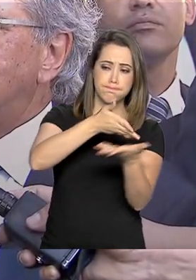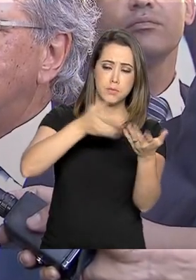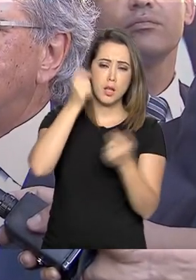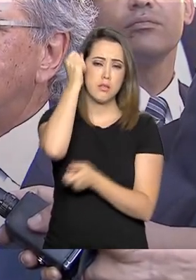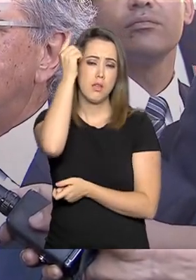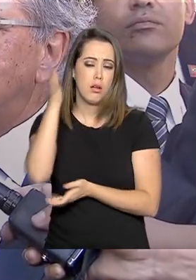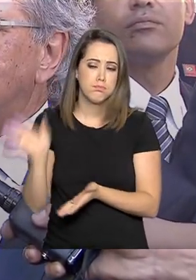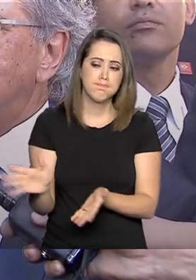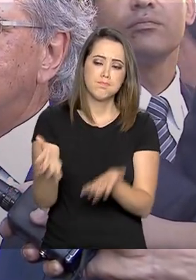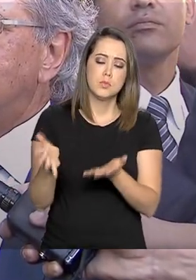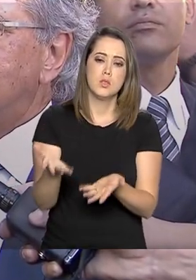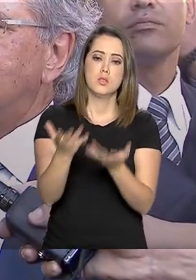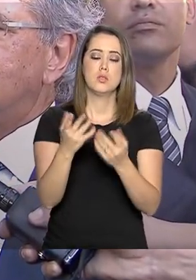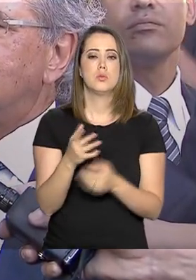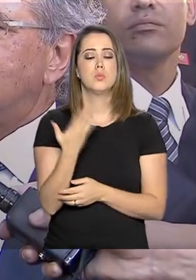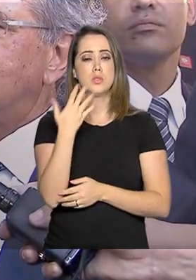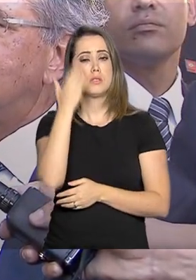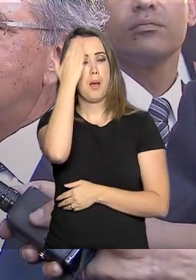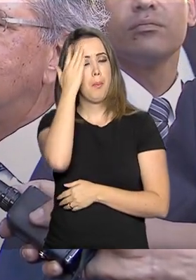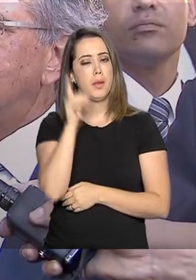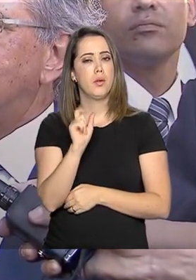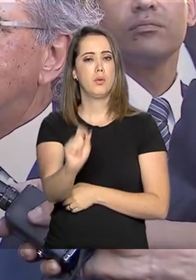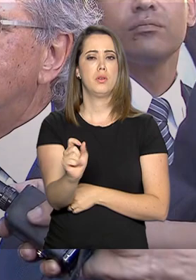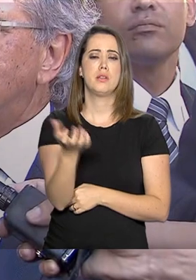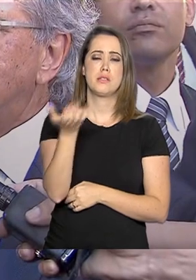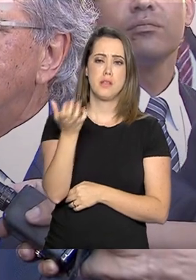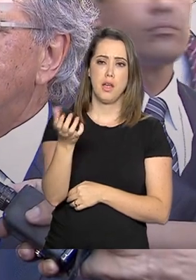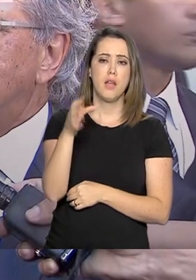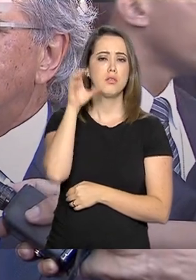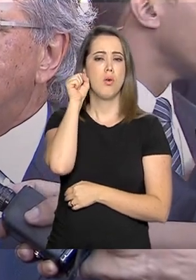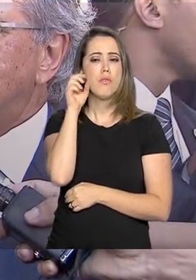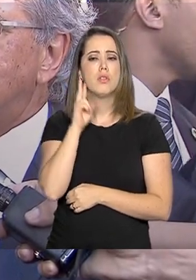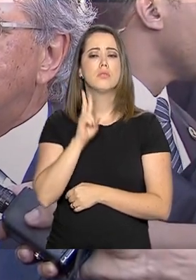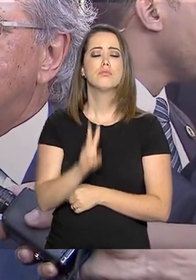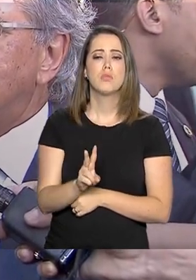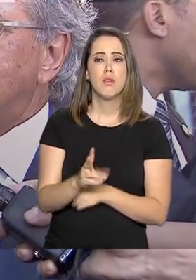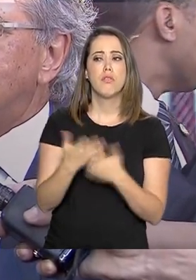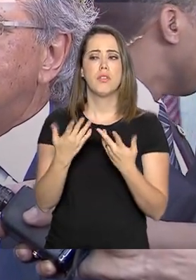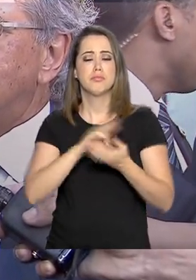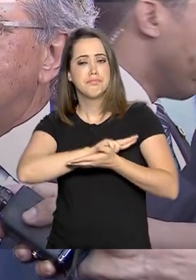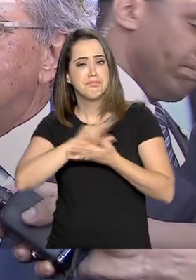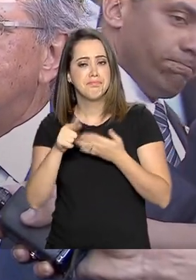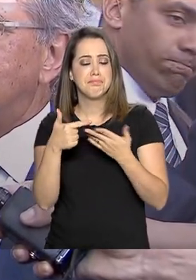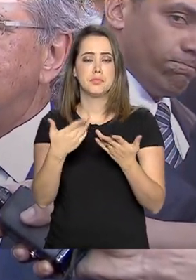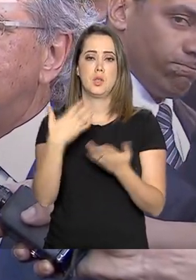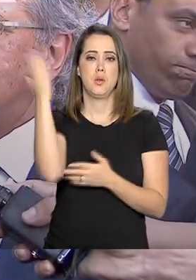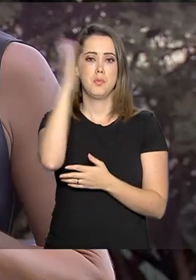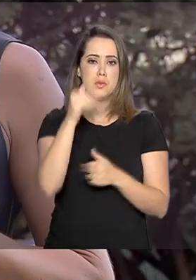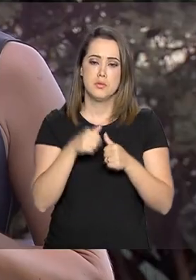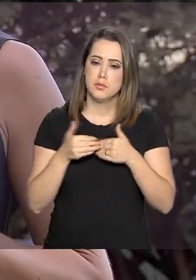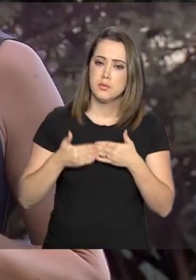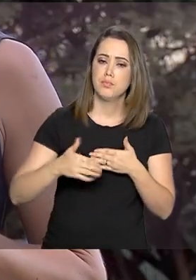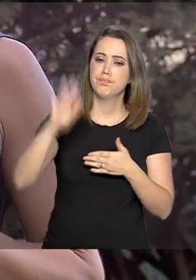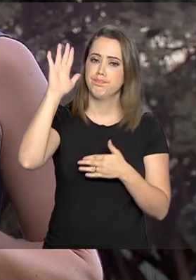eles, dar um estímulo, ouvir alguma coisa que porventura não estamos no rumo certo e o Brasil está aí.